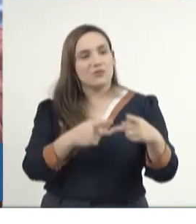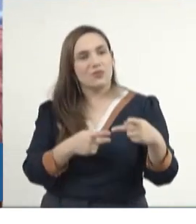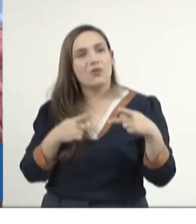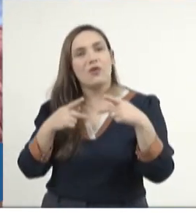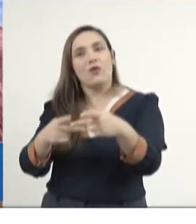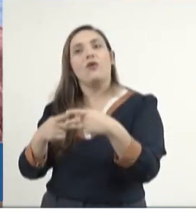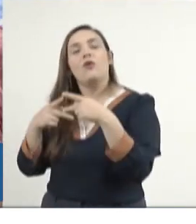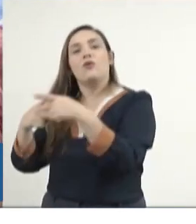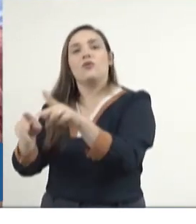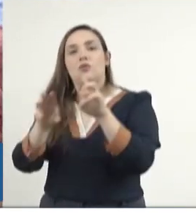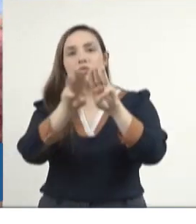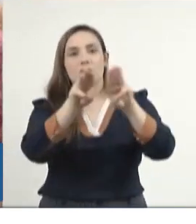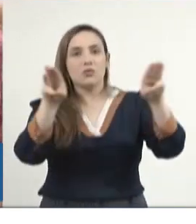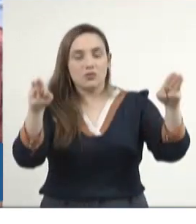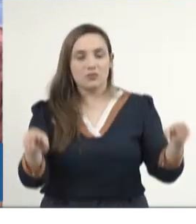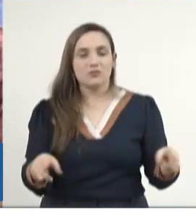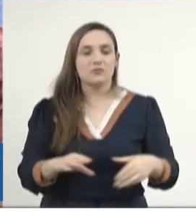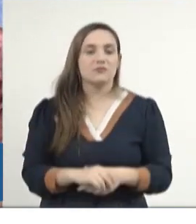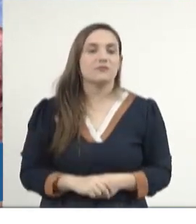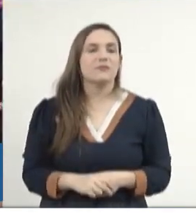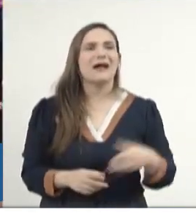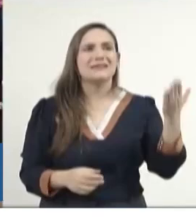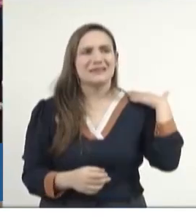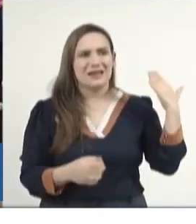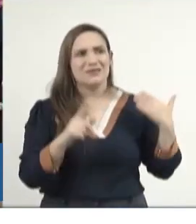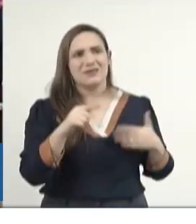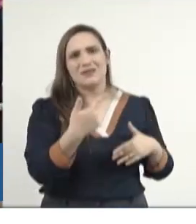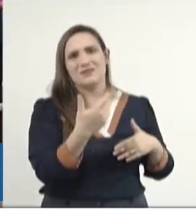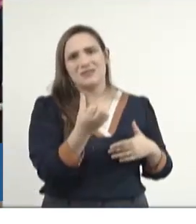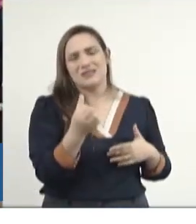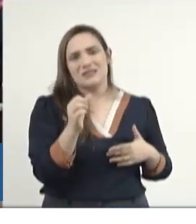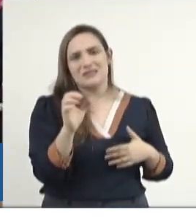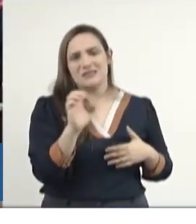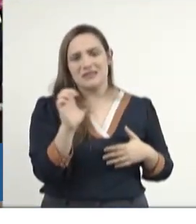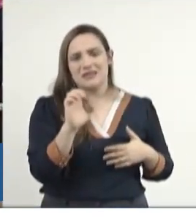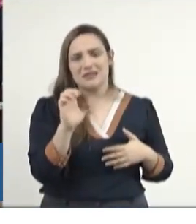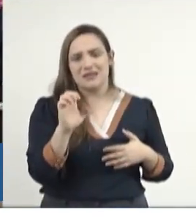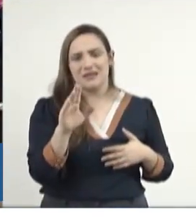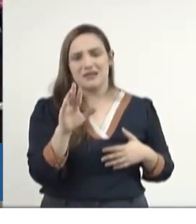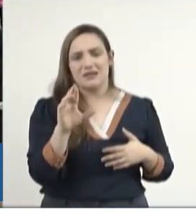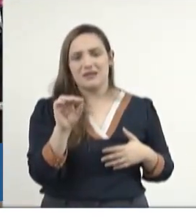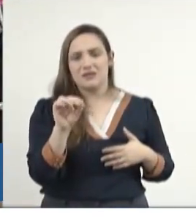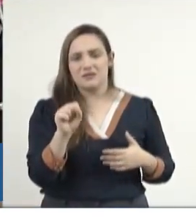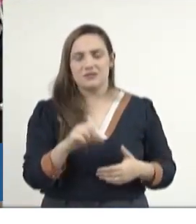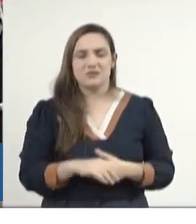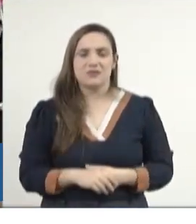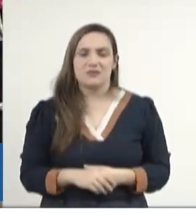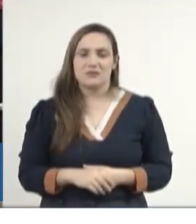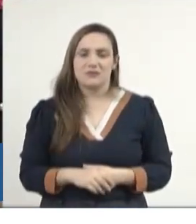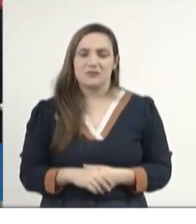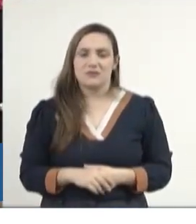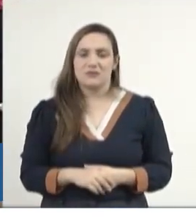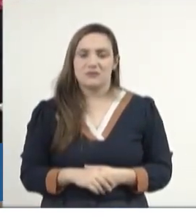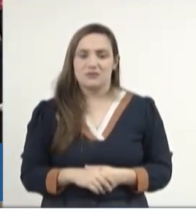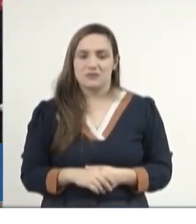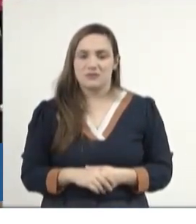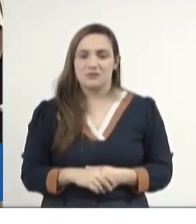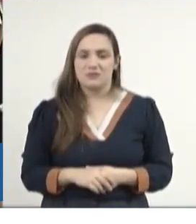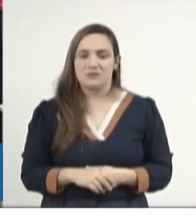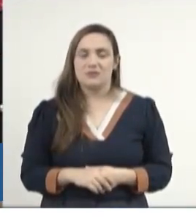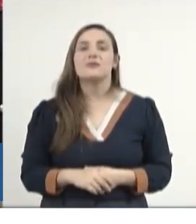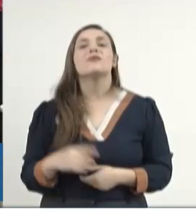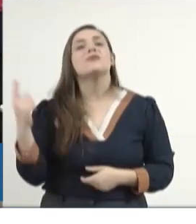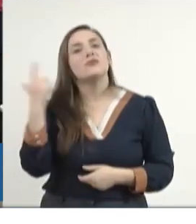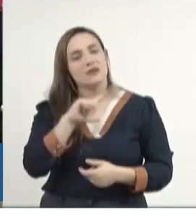museus, que eram 26 euros na cotação da época, e que vale a cento e poucos reais. Subi a torre eu,